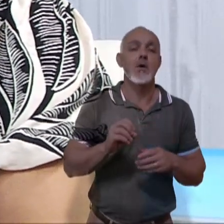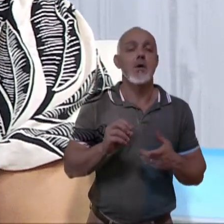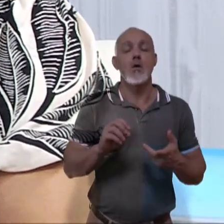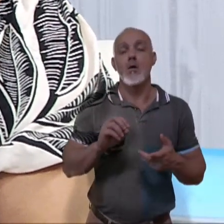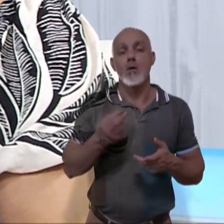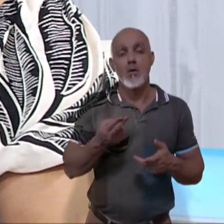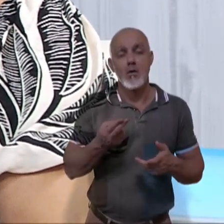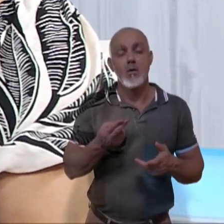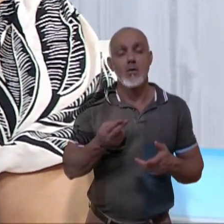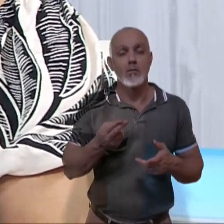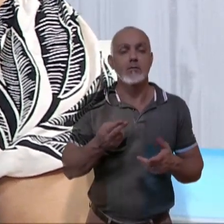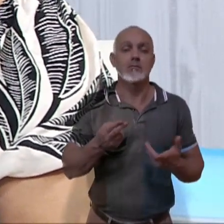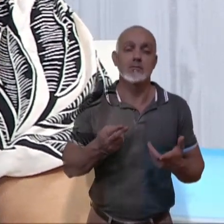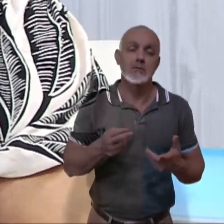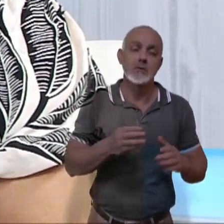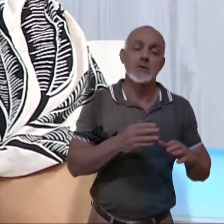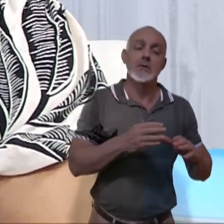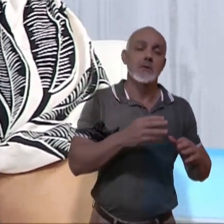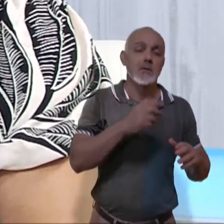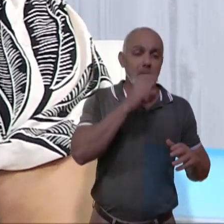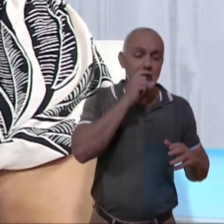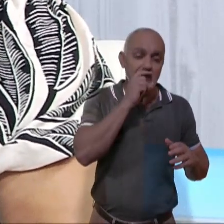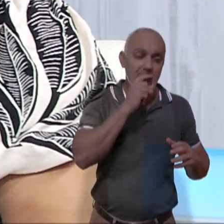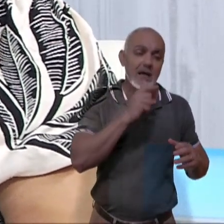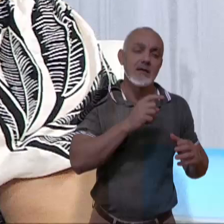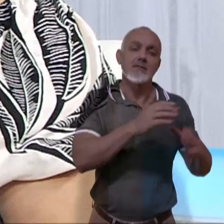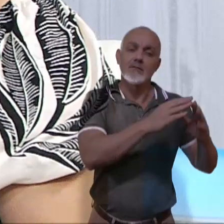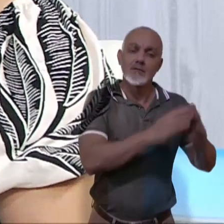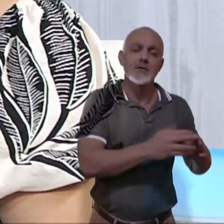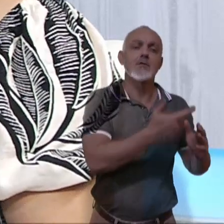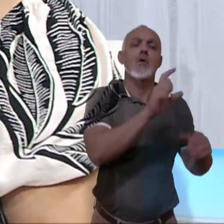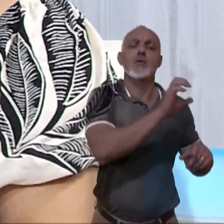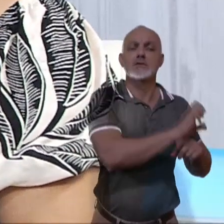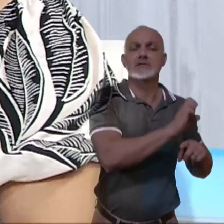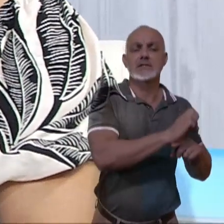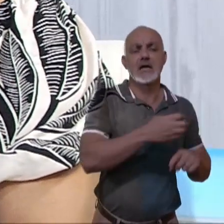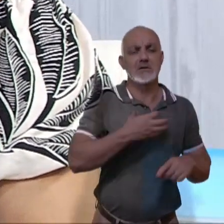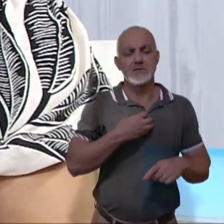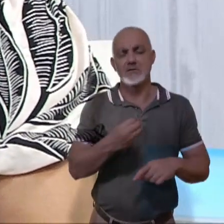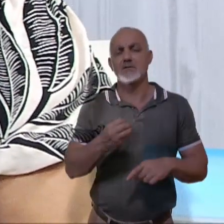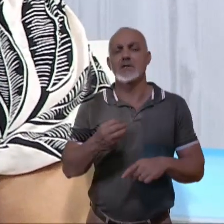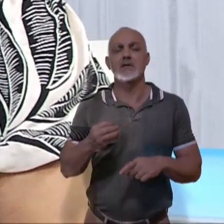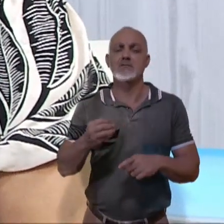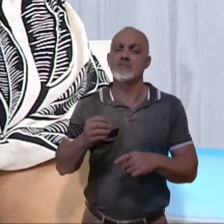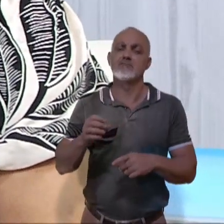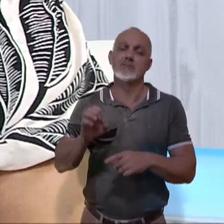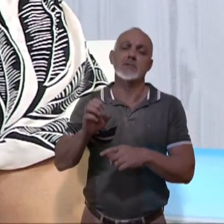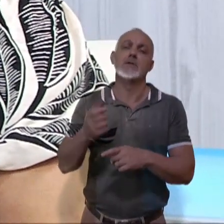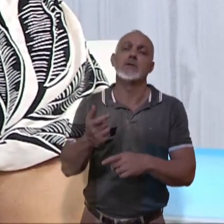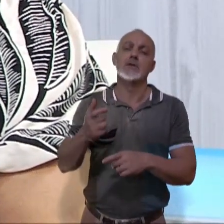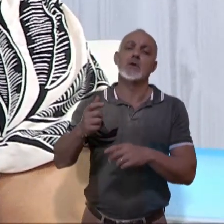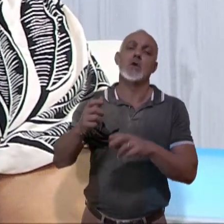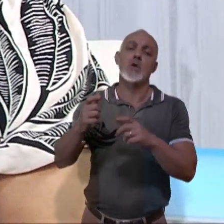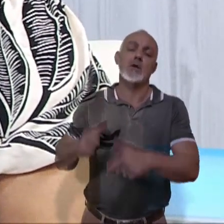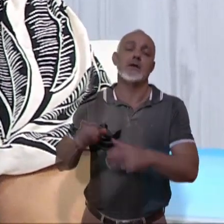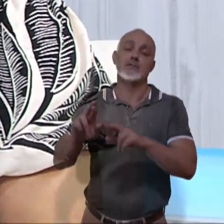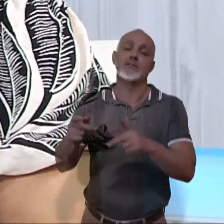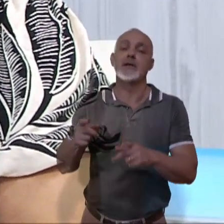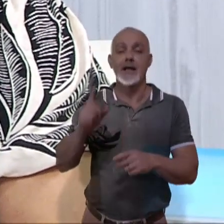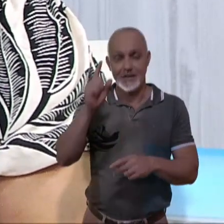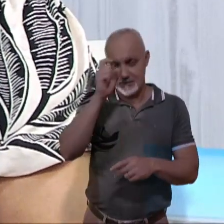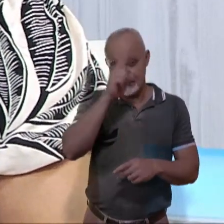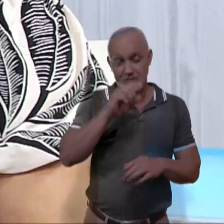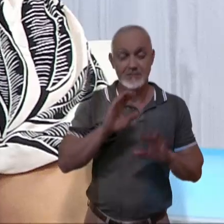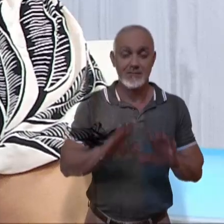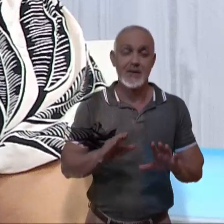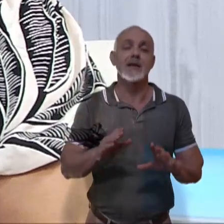um pai que mora, por exemplo, em outro estado, um filho mora em outro. É meio difícil, mas ainda